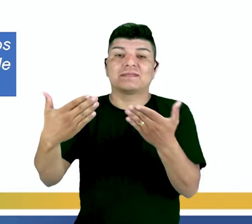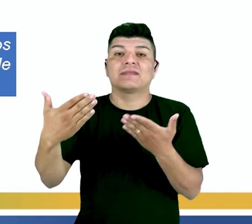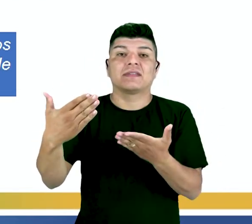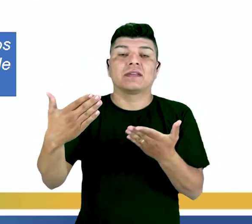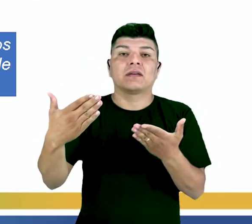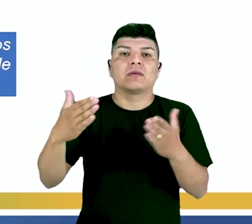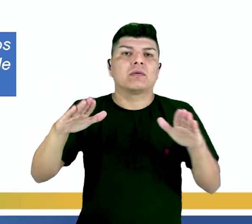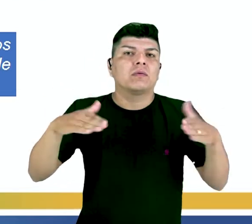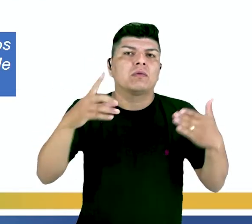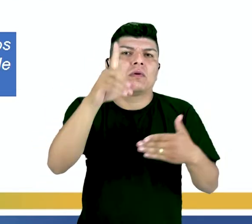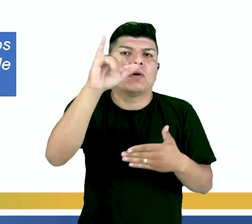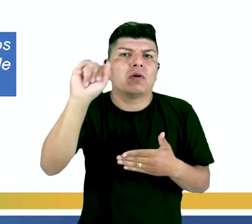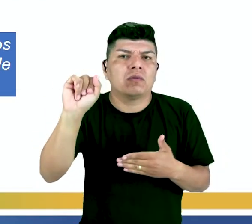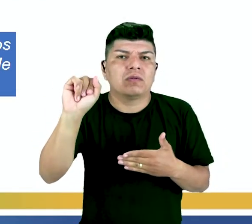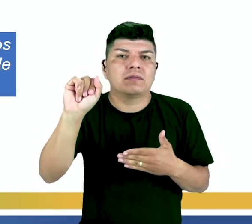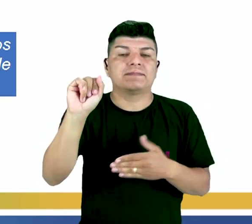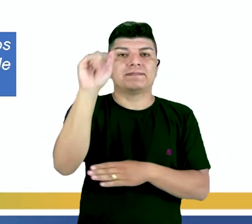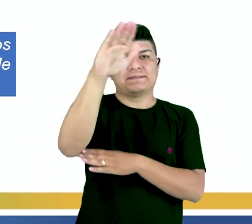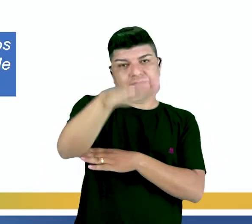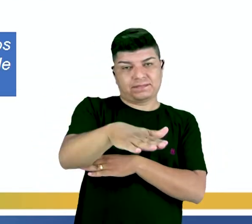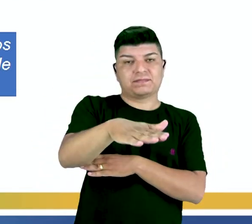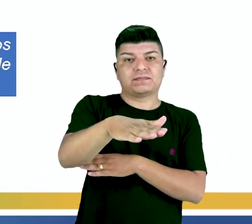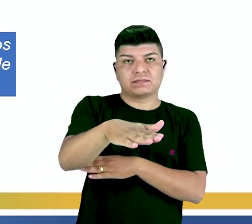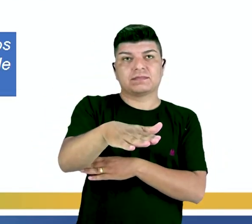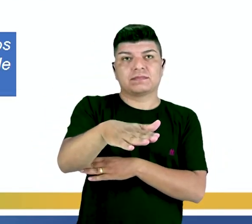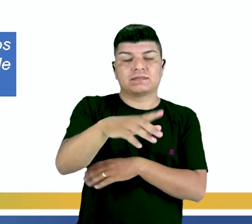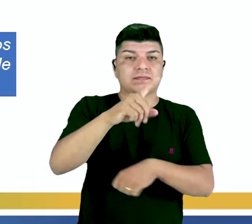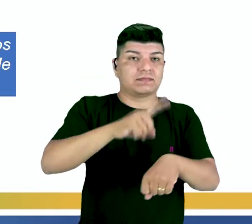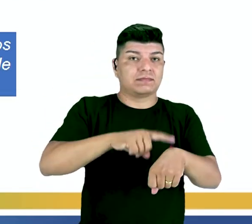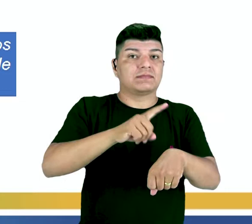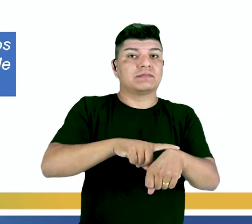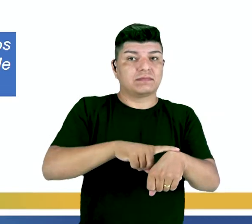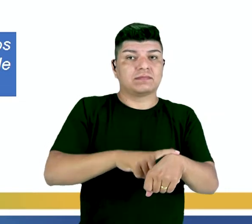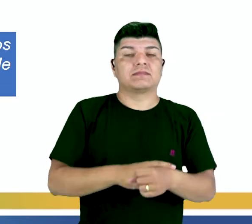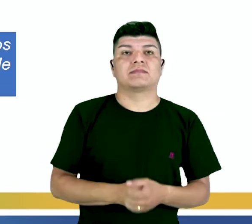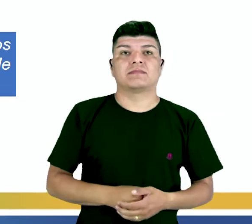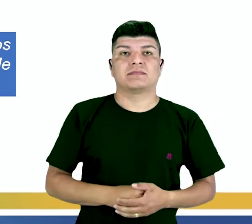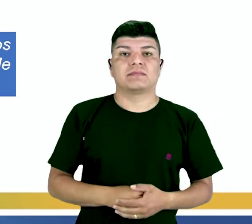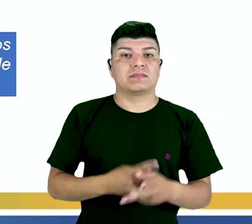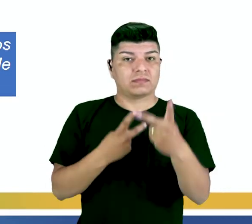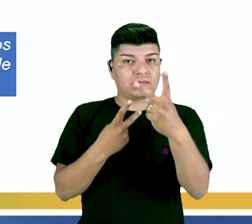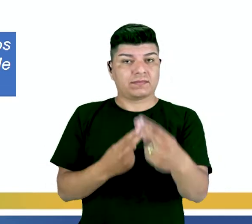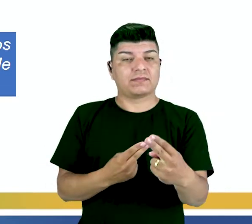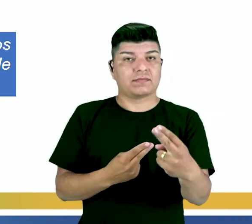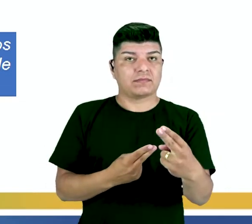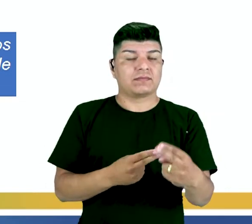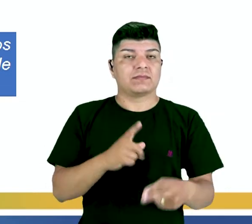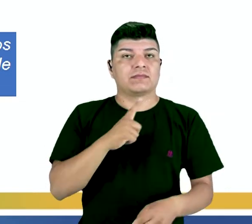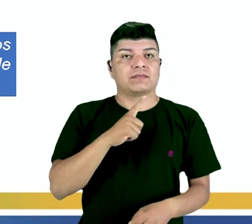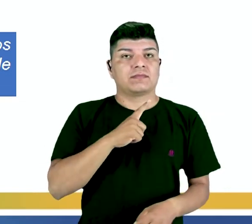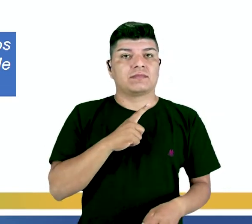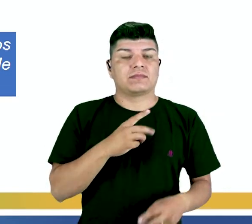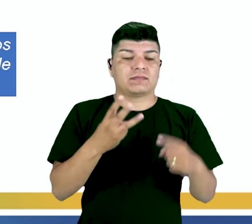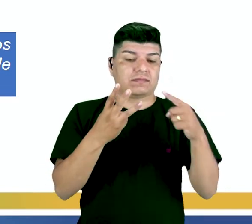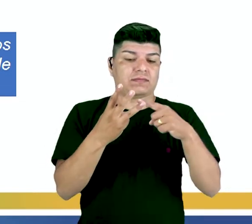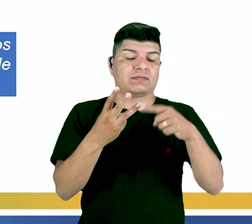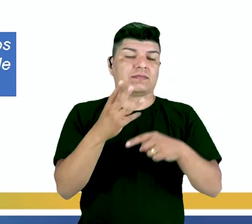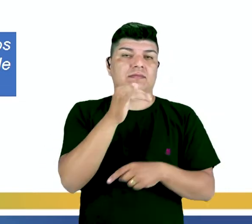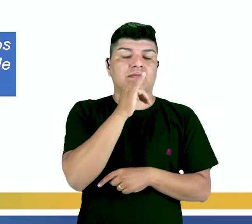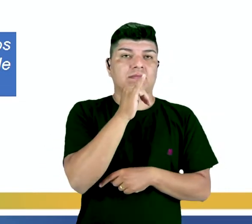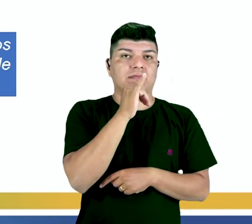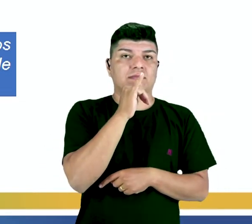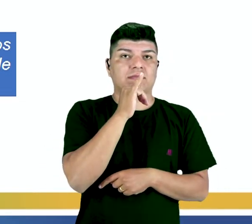momento do dia? Era a tarde. Então nós temos um demarcador temporal. Assim, dessa mesma forma, nós temos aí o terceiro exemplo.